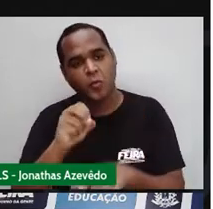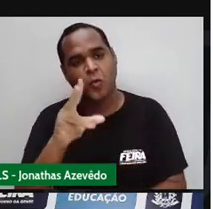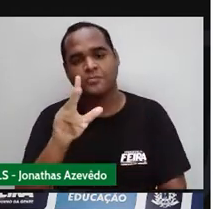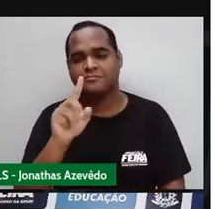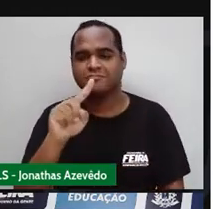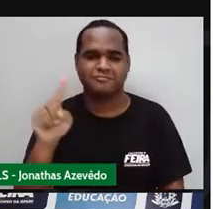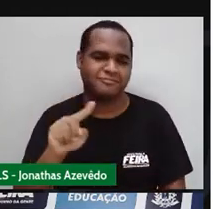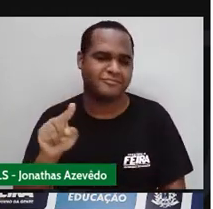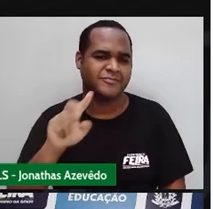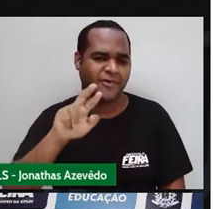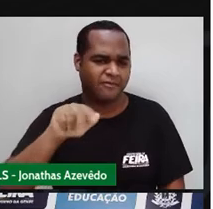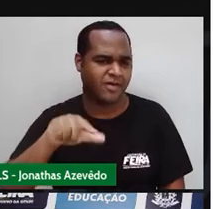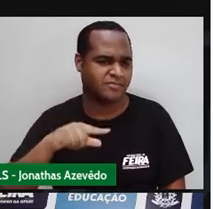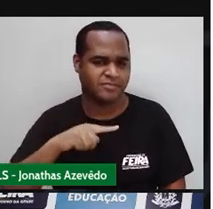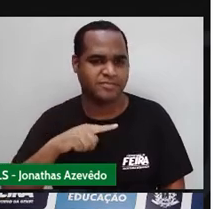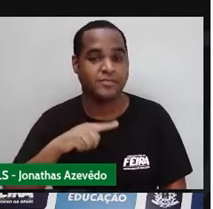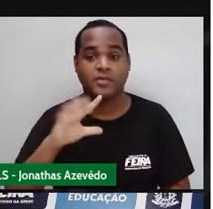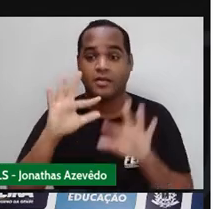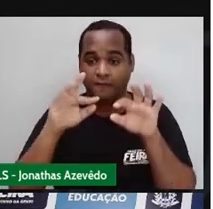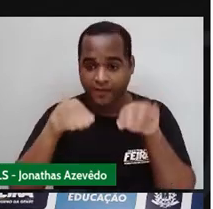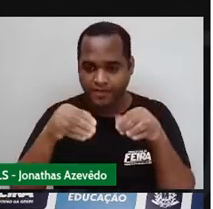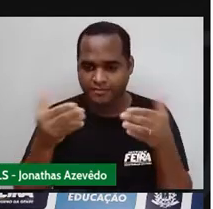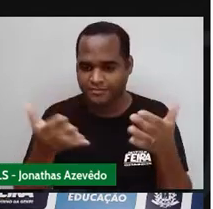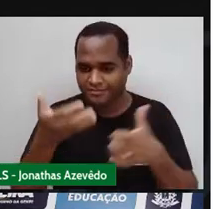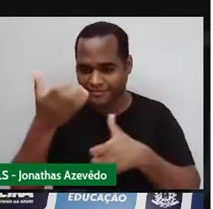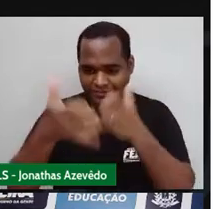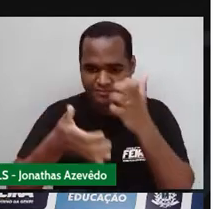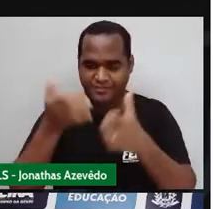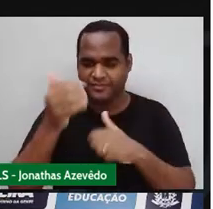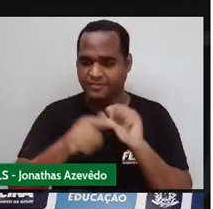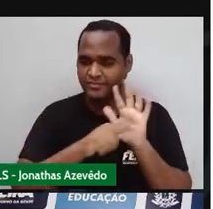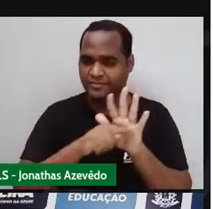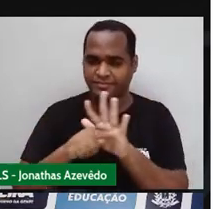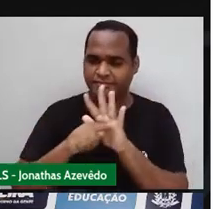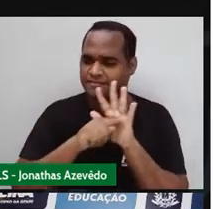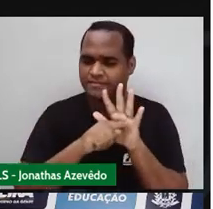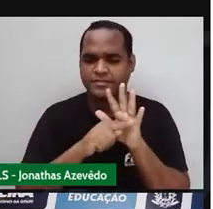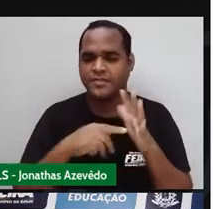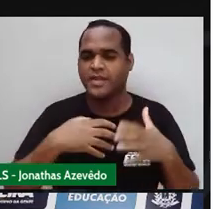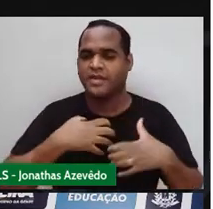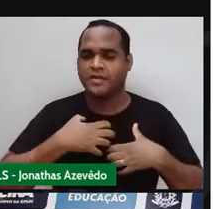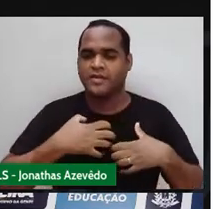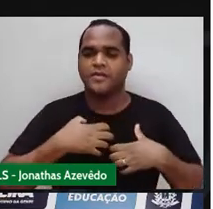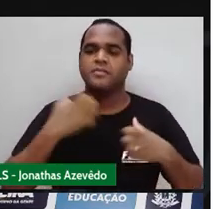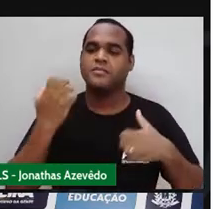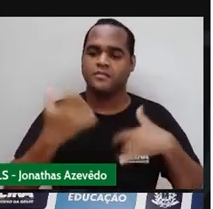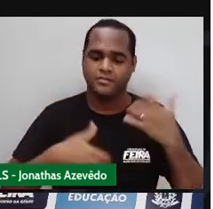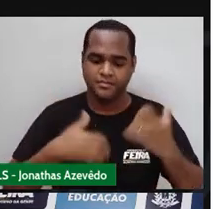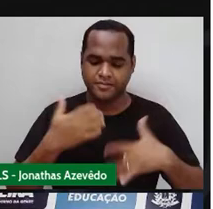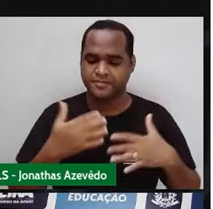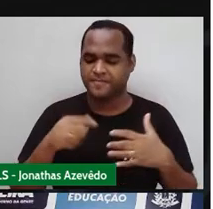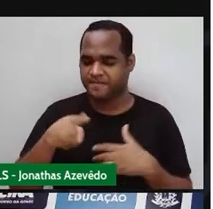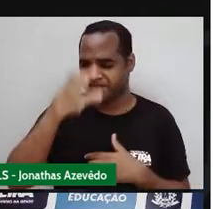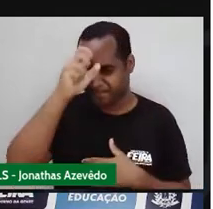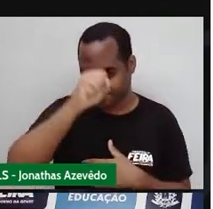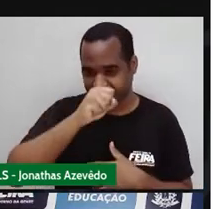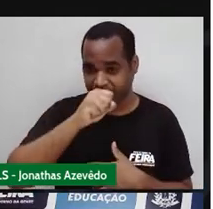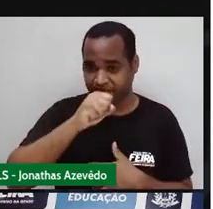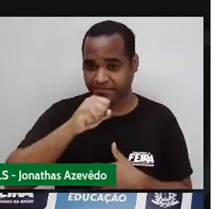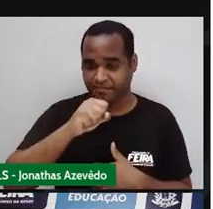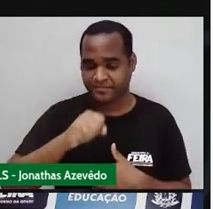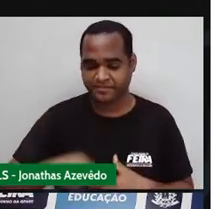No final da aula, isso vai fazer sentido para você e a gente vai aprender isso aí de uma